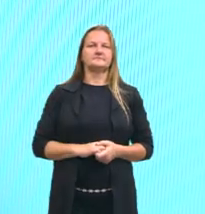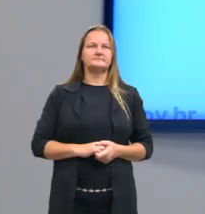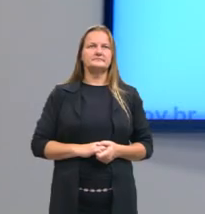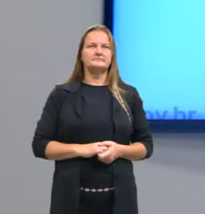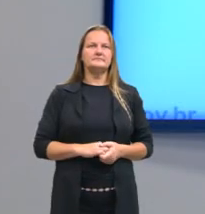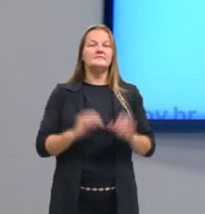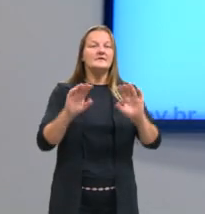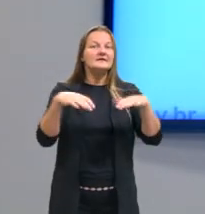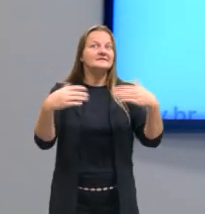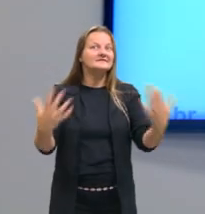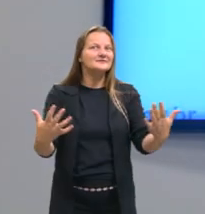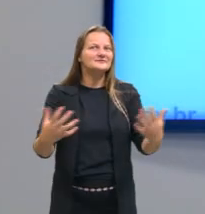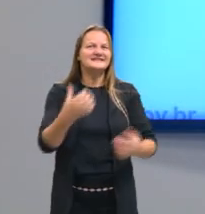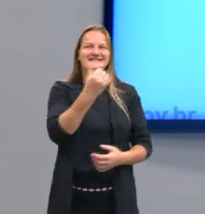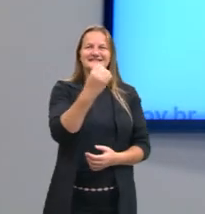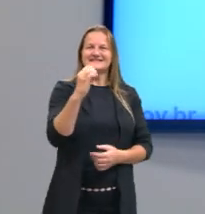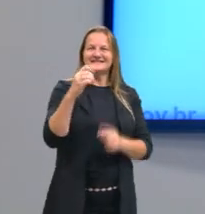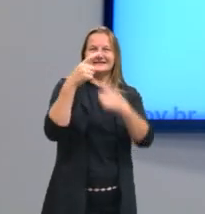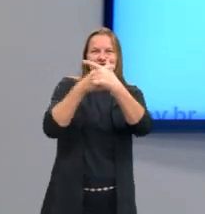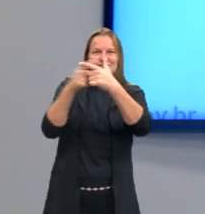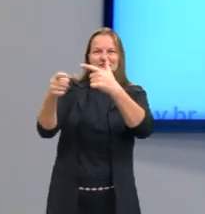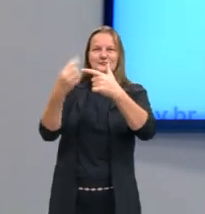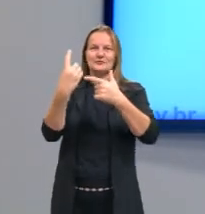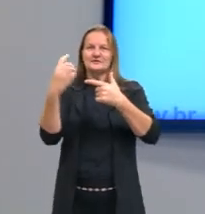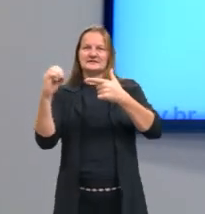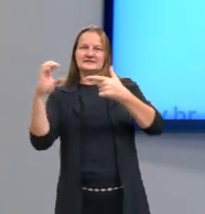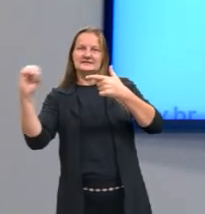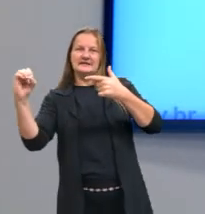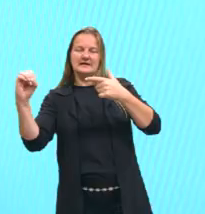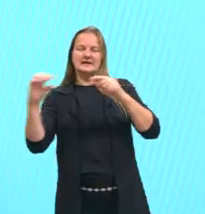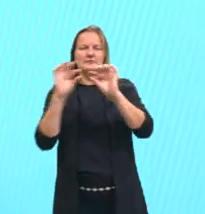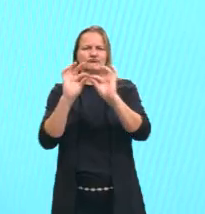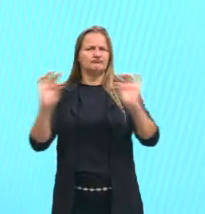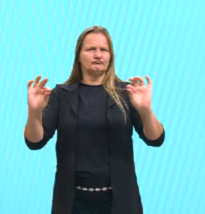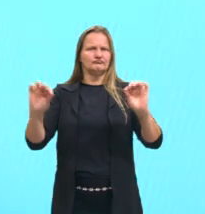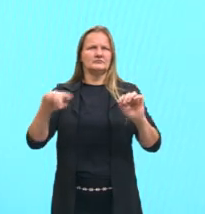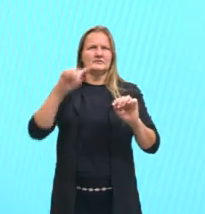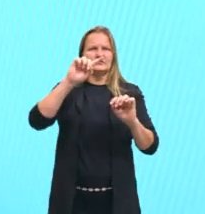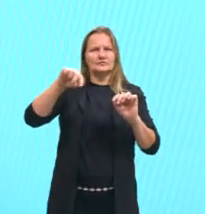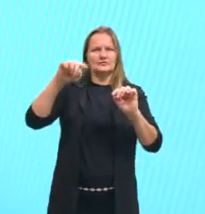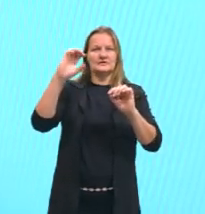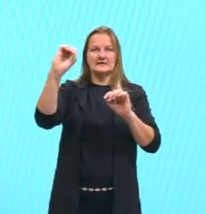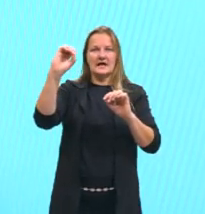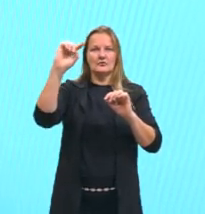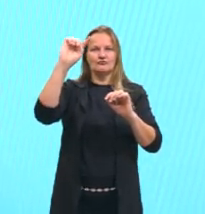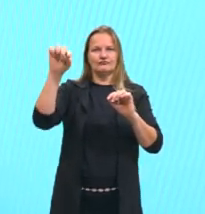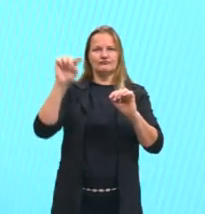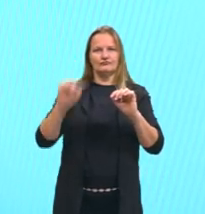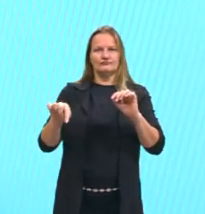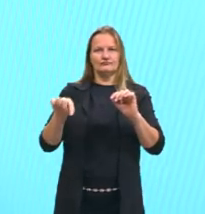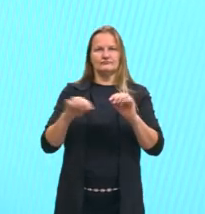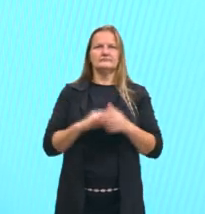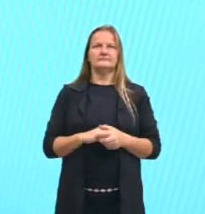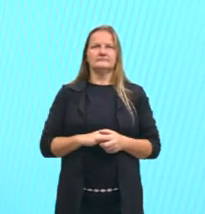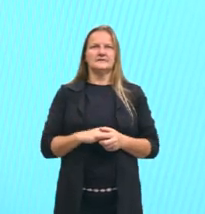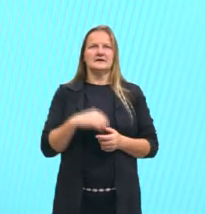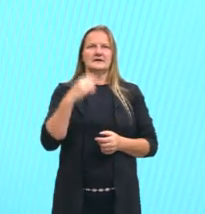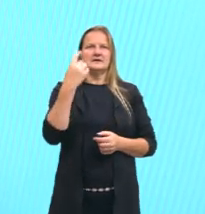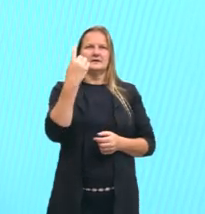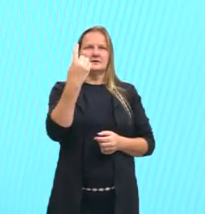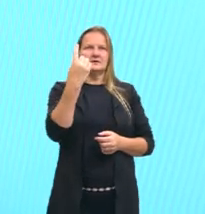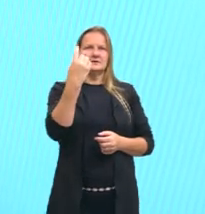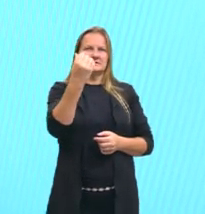Então, a gente faz 60 dividido por 100, a gente pode simplificar esses zeros, deixar mais simples, 6